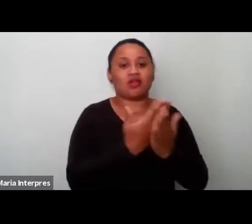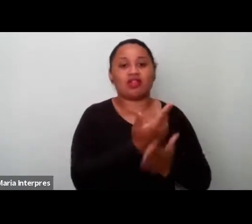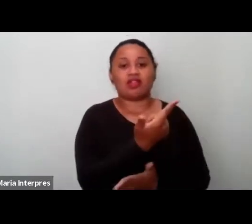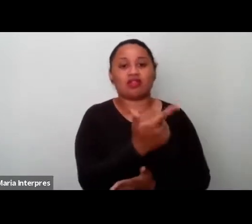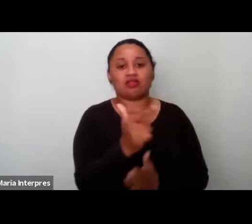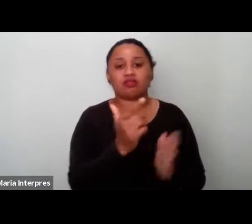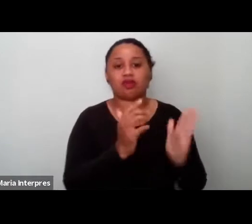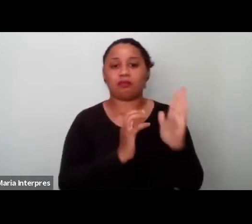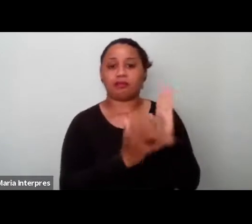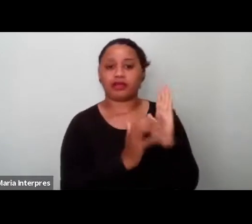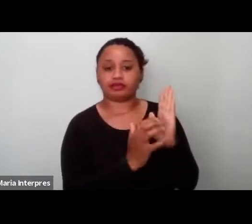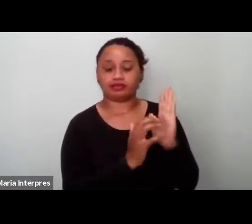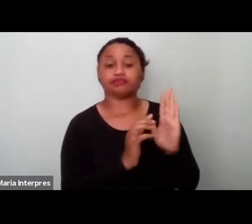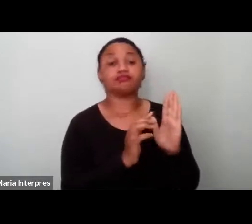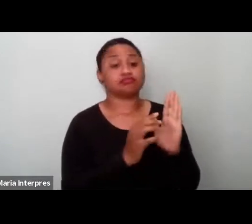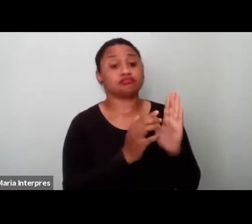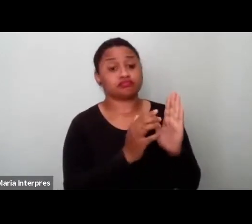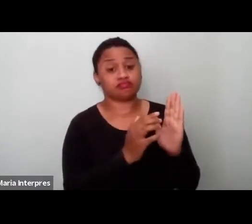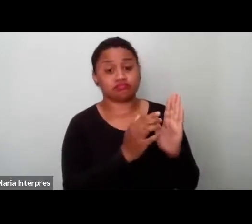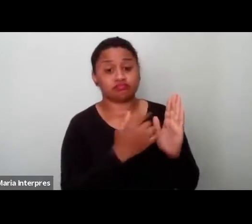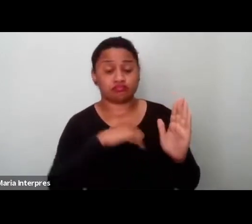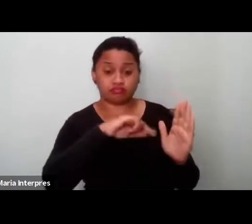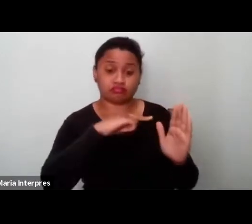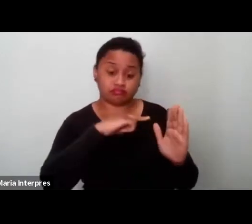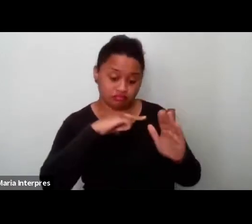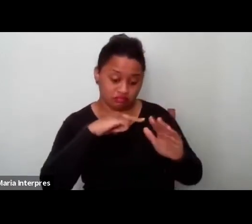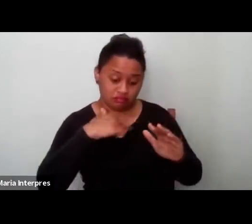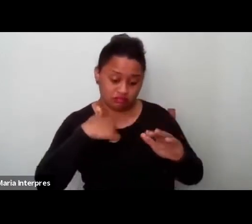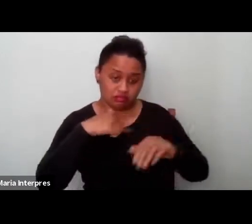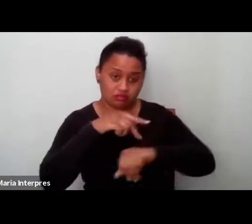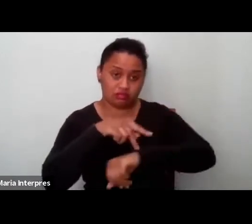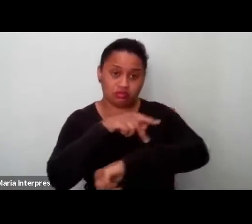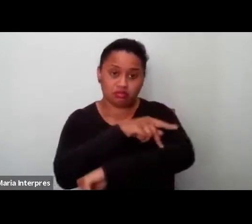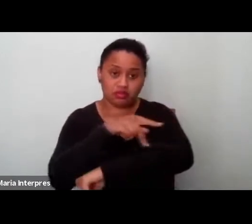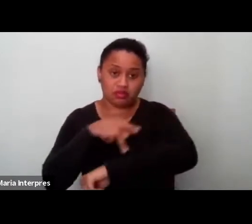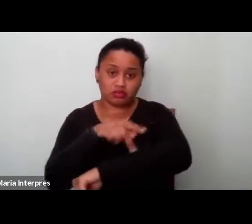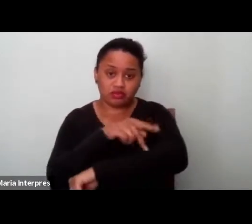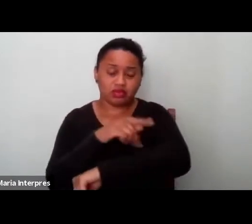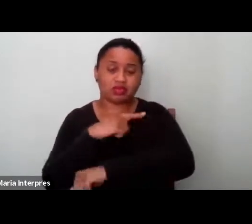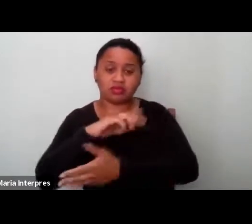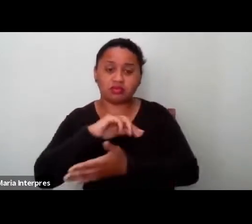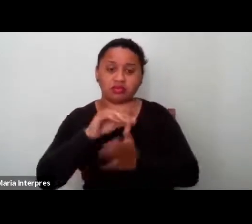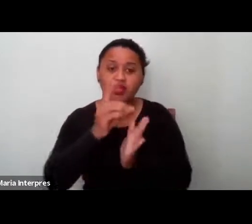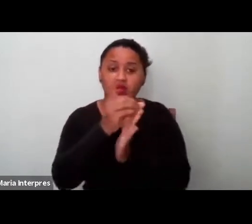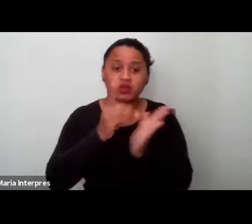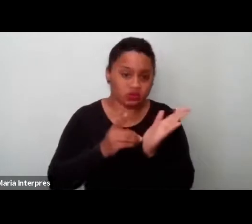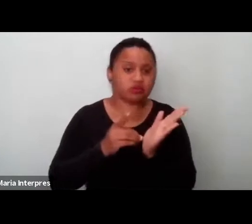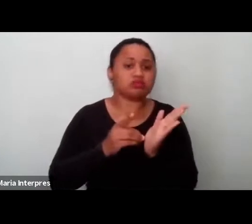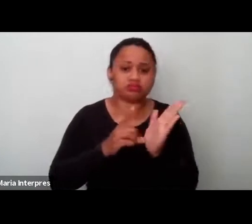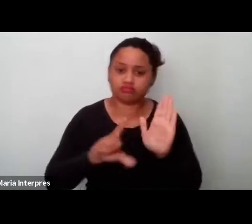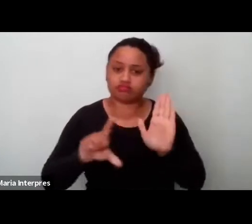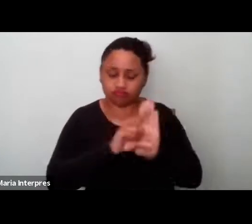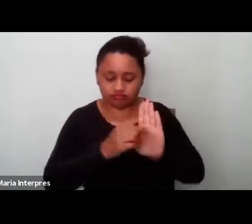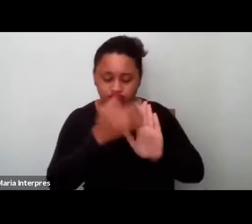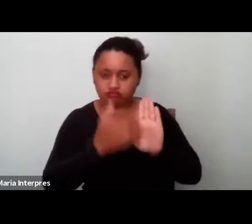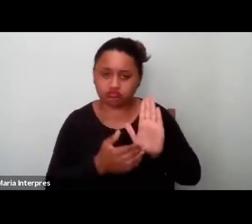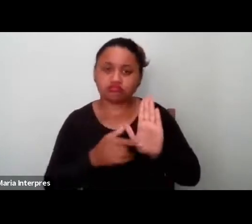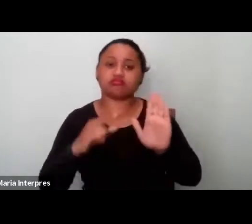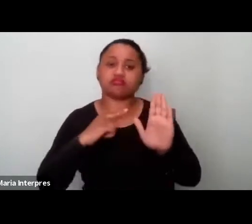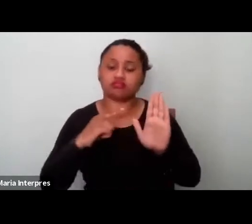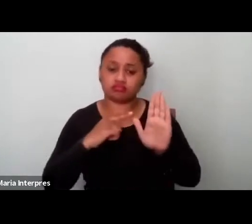que nós temos, sim, como professoras, muitos documentos legais e um reconhecimento de luta de mulheres